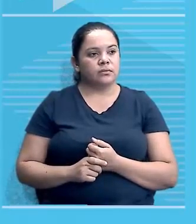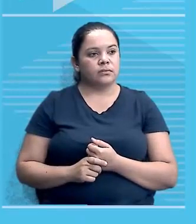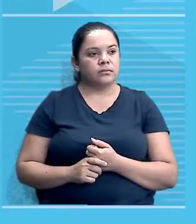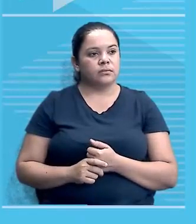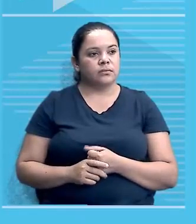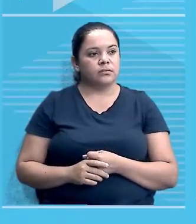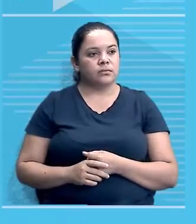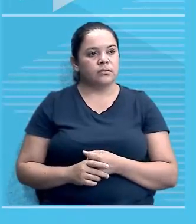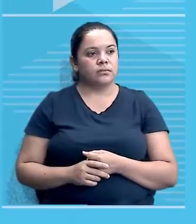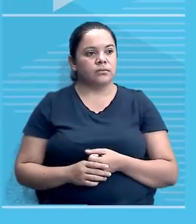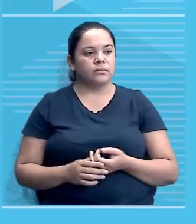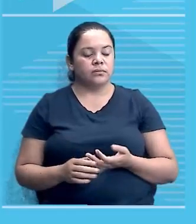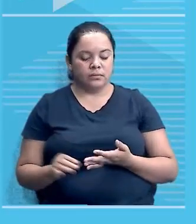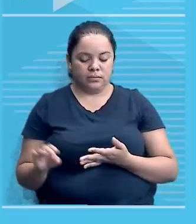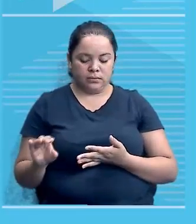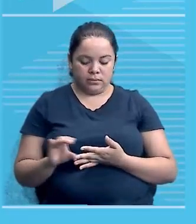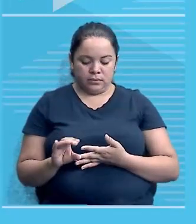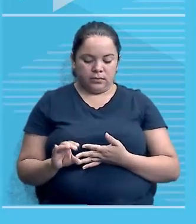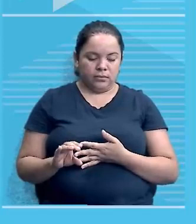da formação